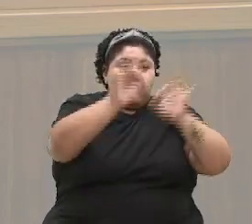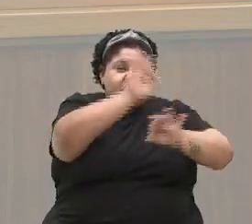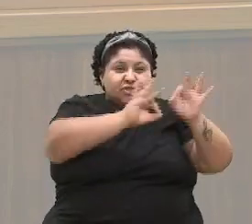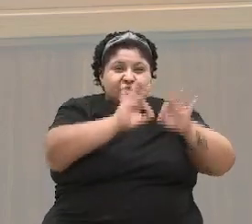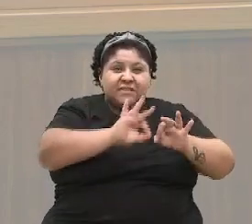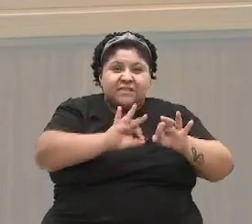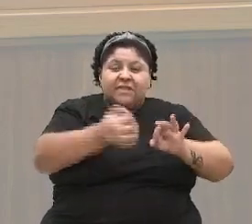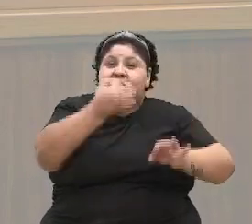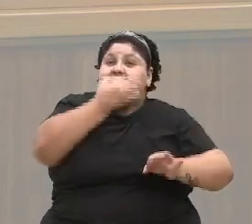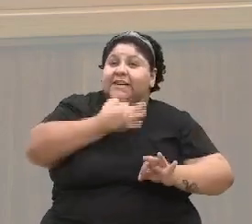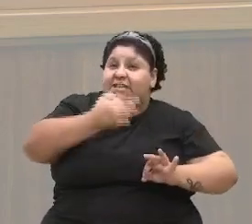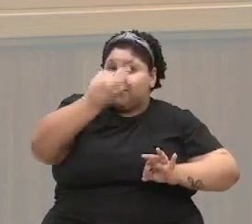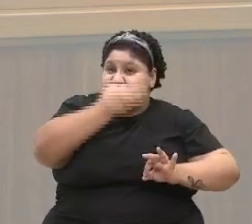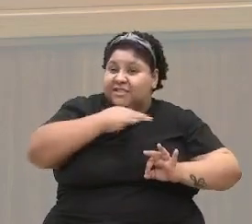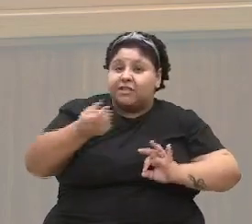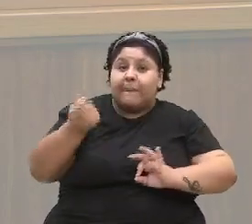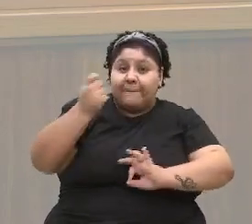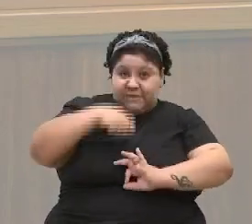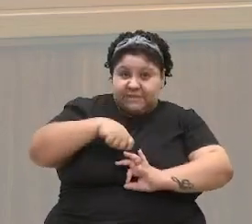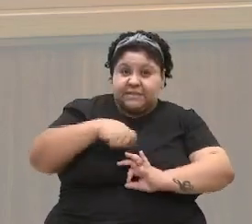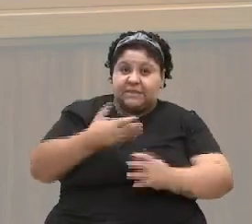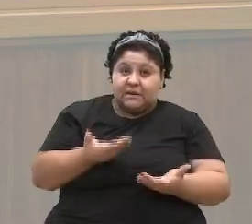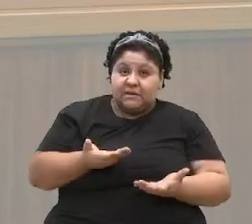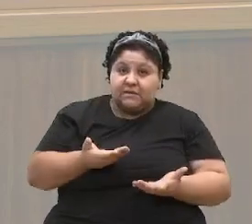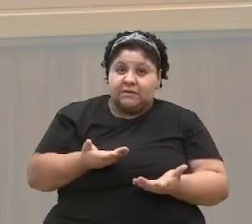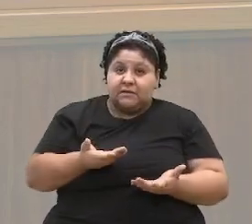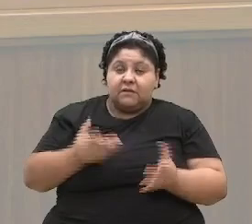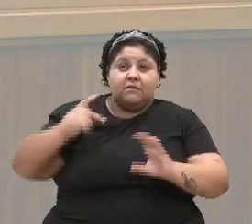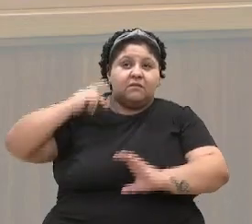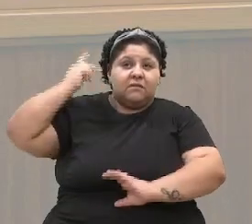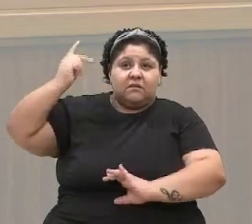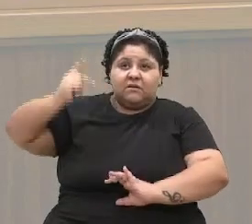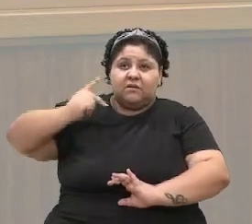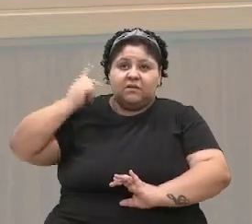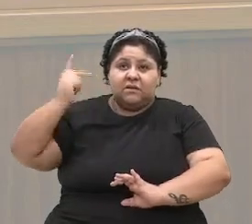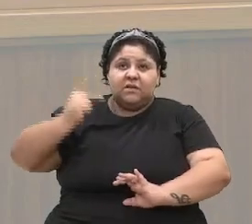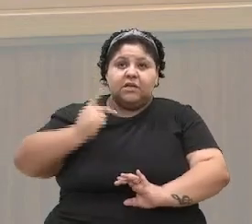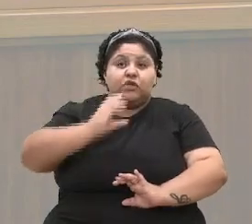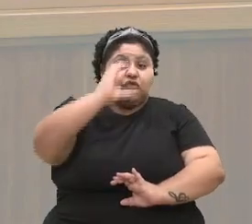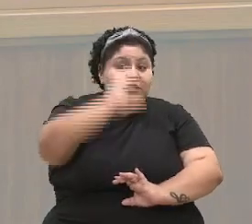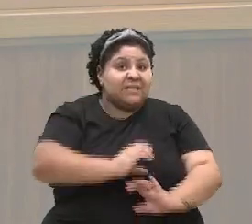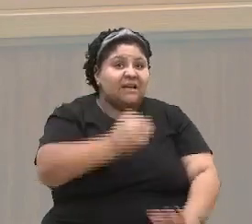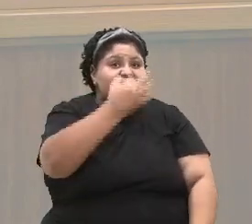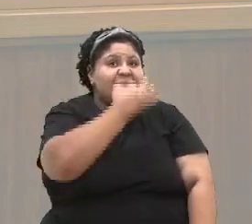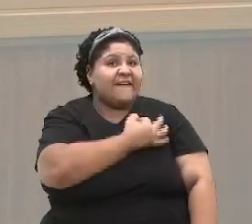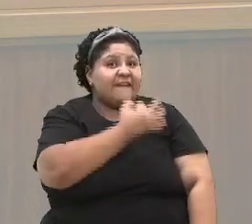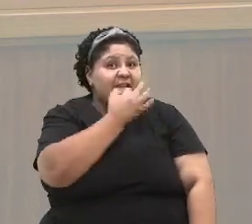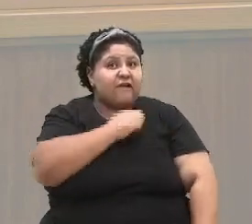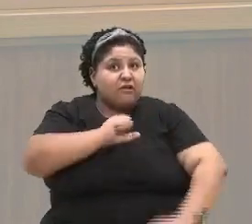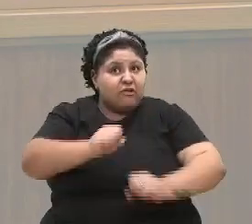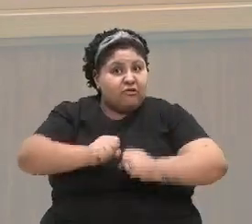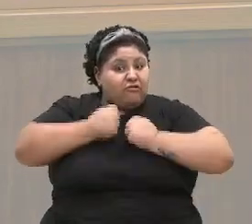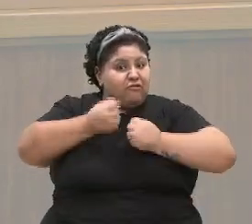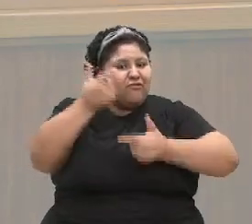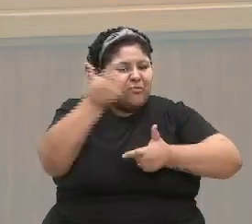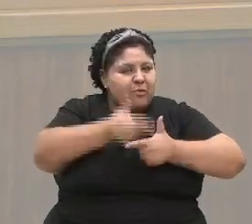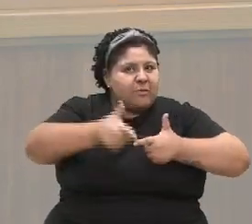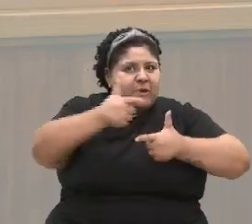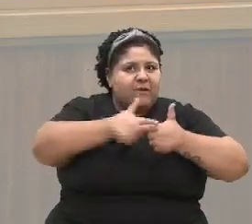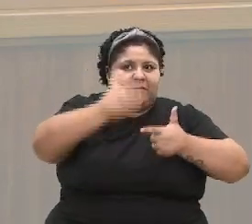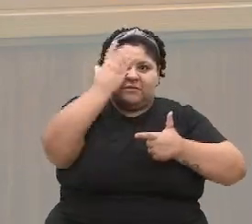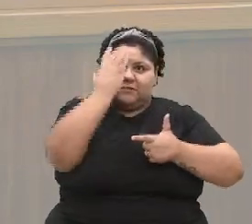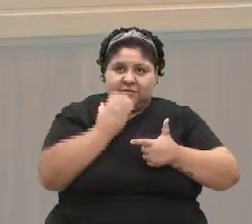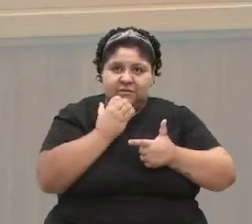Caxias do Sul precisa, a política que o caxiense, que enfrenta problemas sérios,